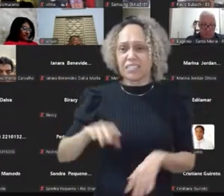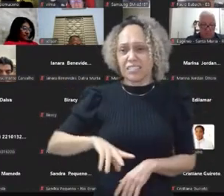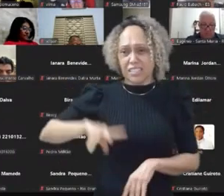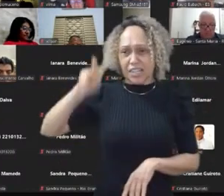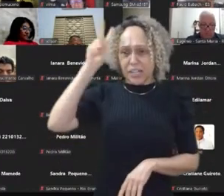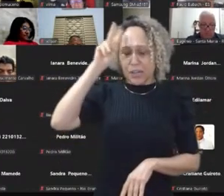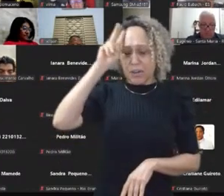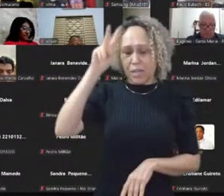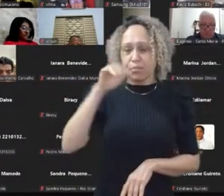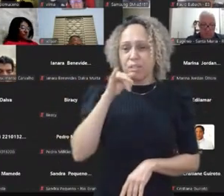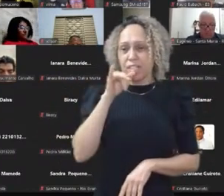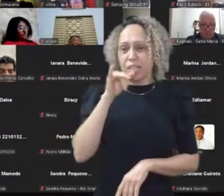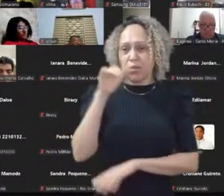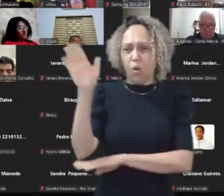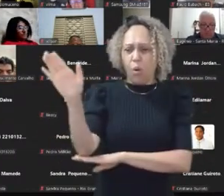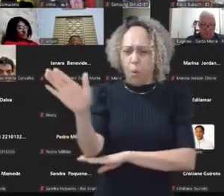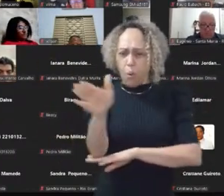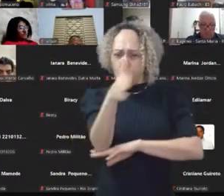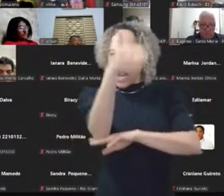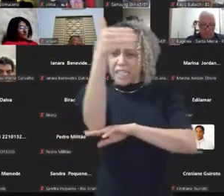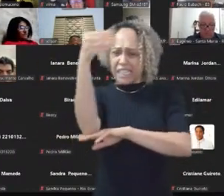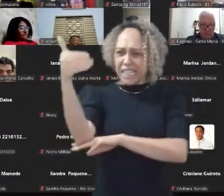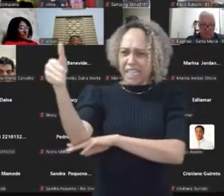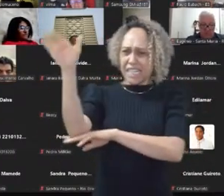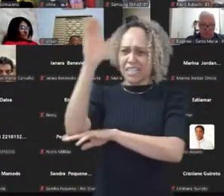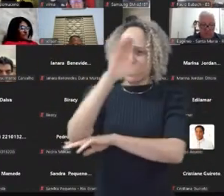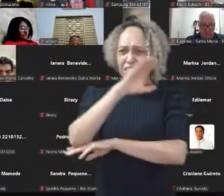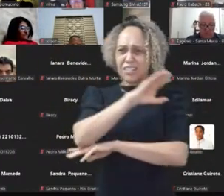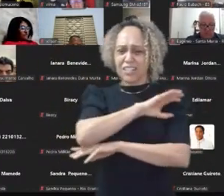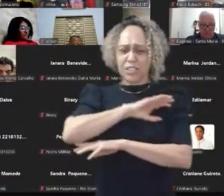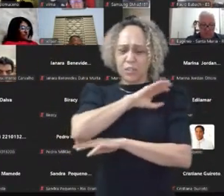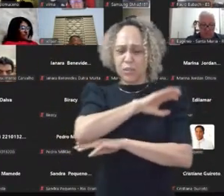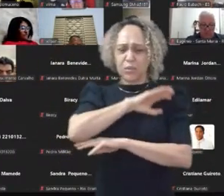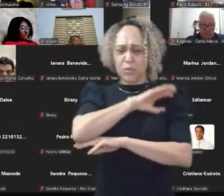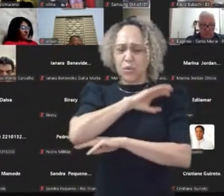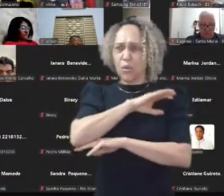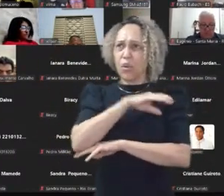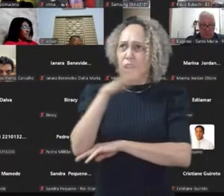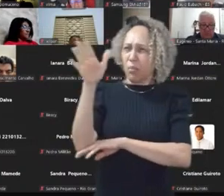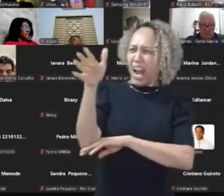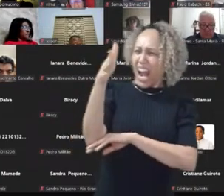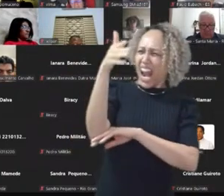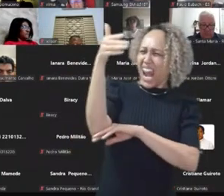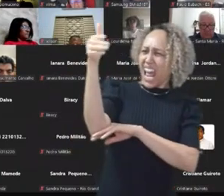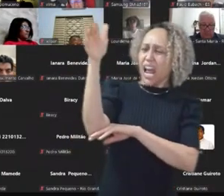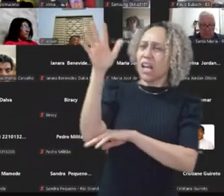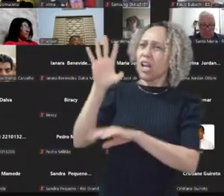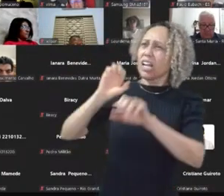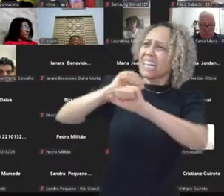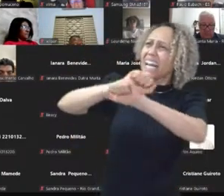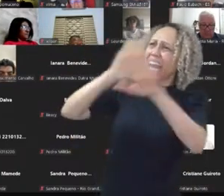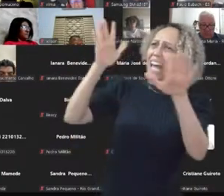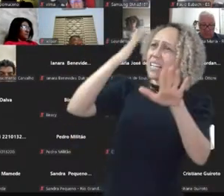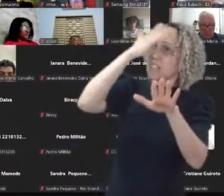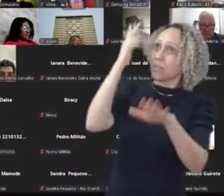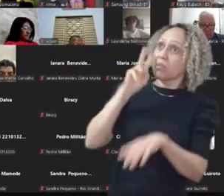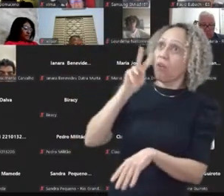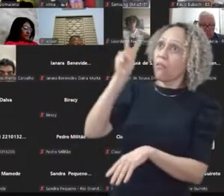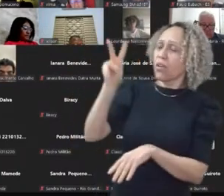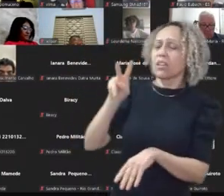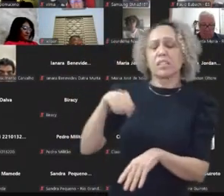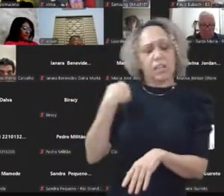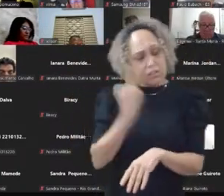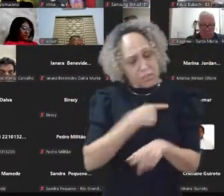sobe, todo mundo vê ali o bandeirão do Corinthians. Nós precisamos ter bandeiras claras para dialogar com a sociedade, bandeiras que tenham essa empatia, que tenham